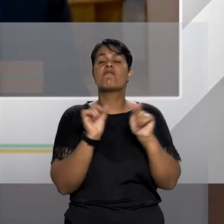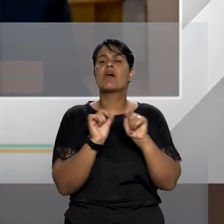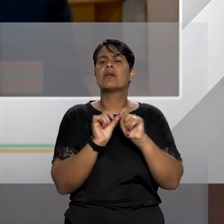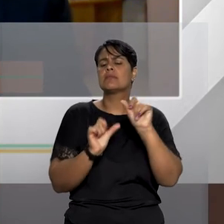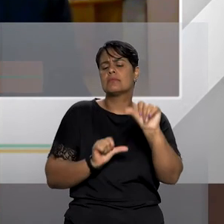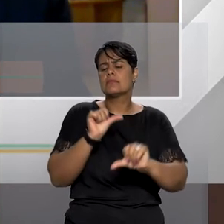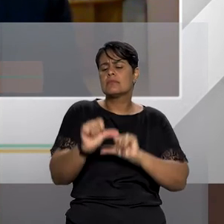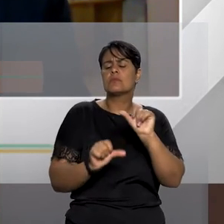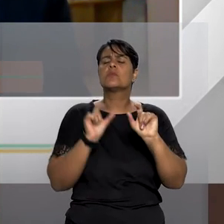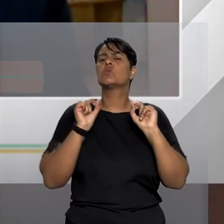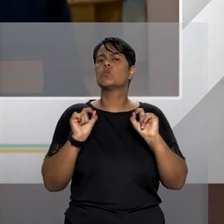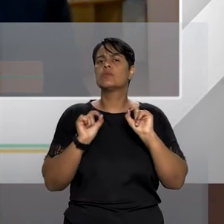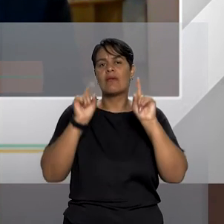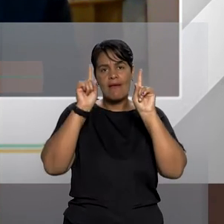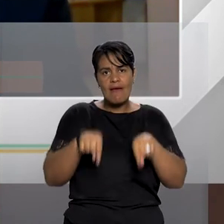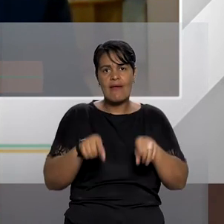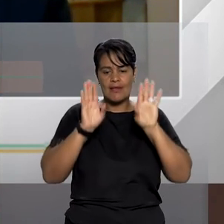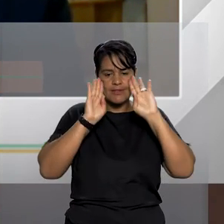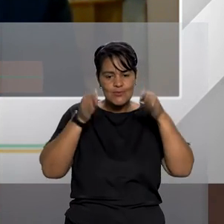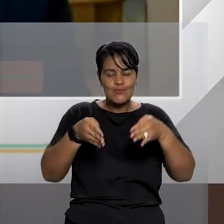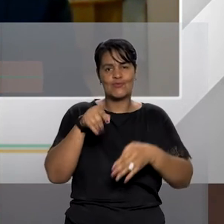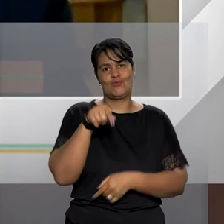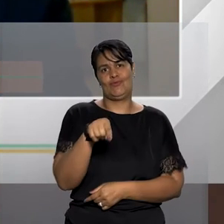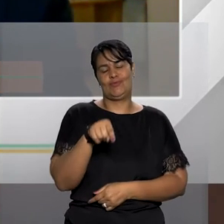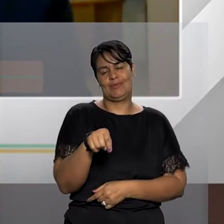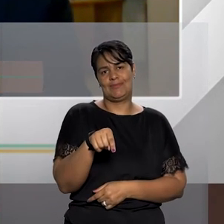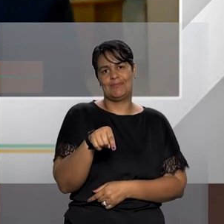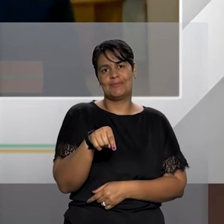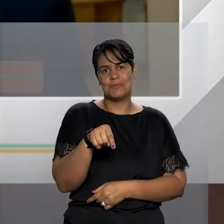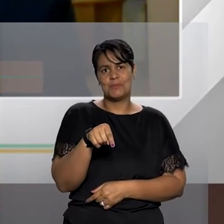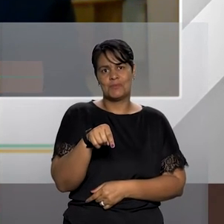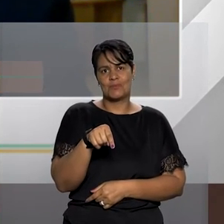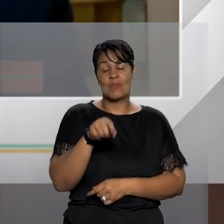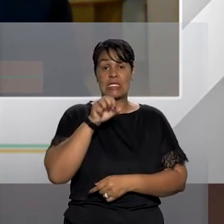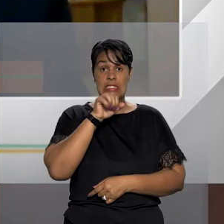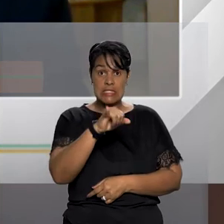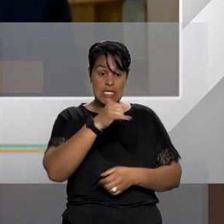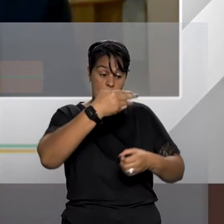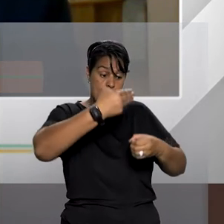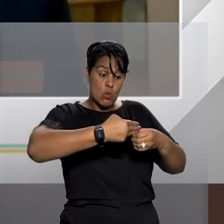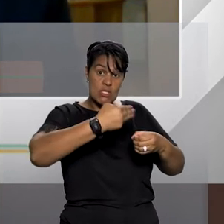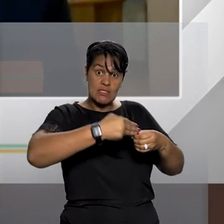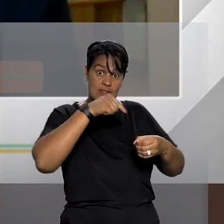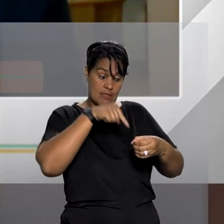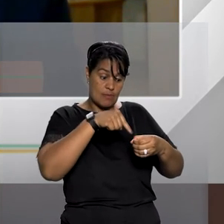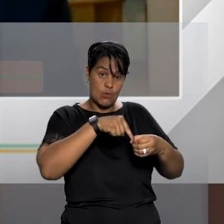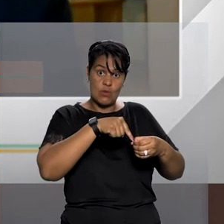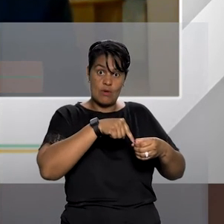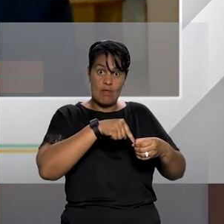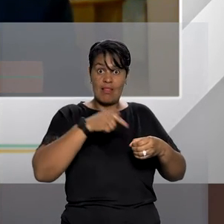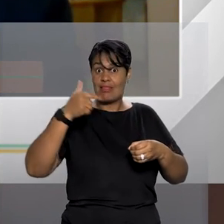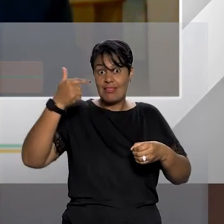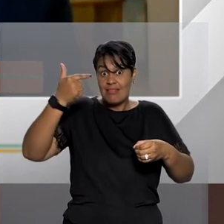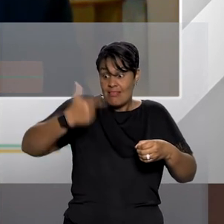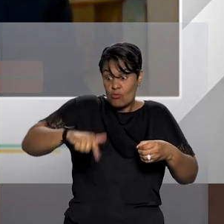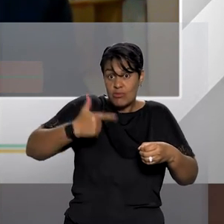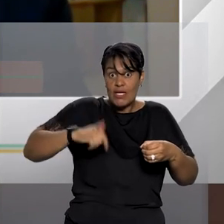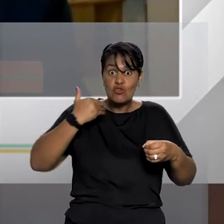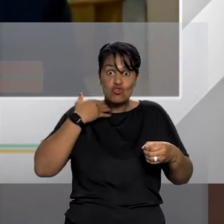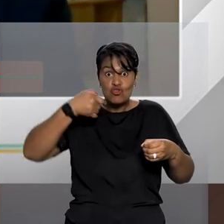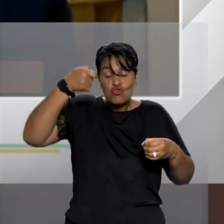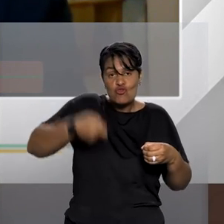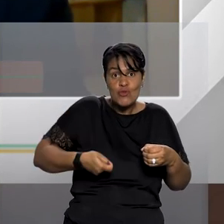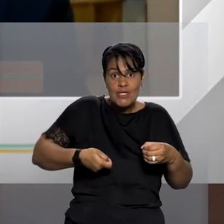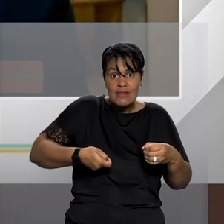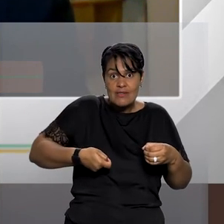específica para essas hipóteses nos municípios que não forem sede de comarca ou seja que não tem um juiz ali